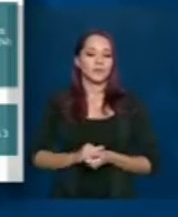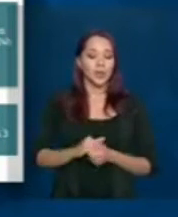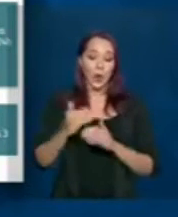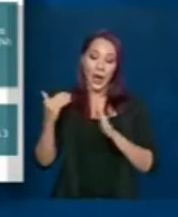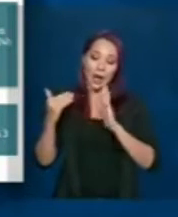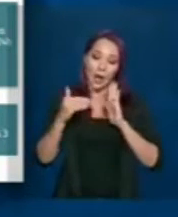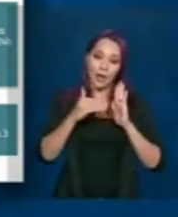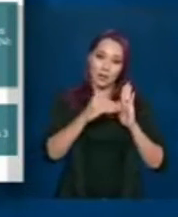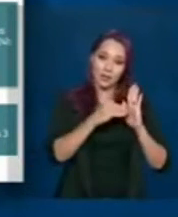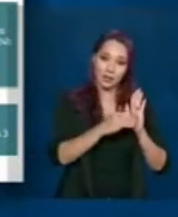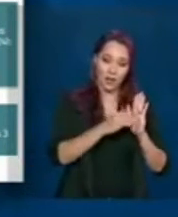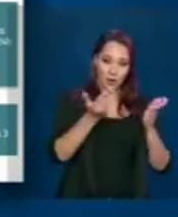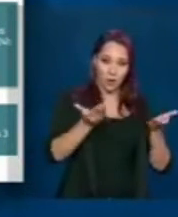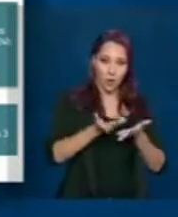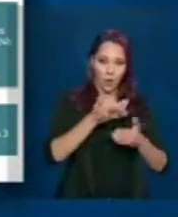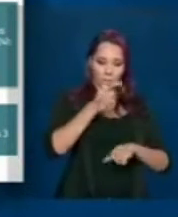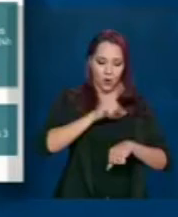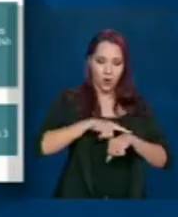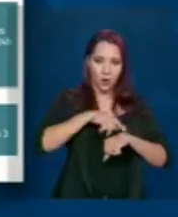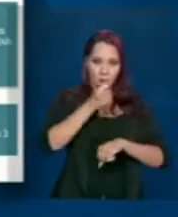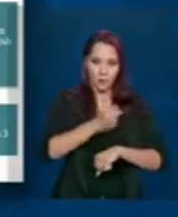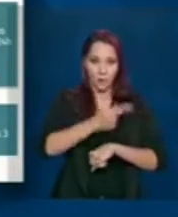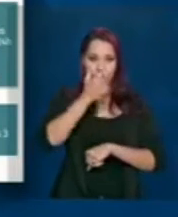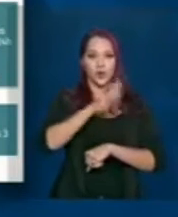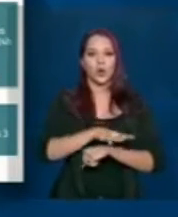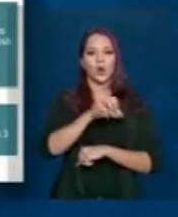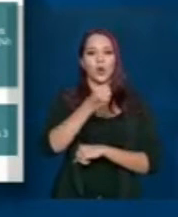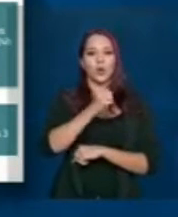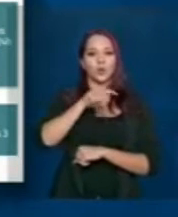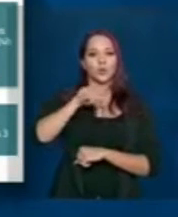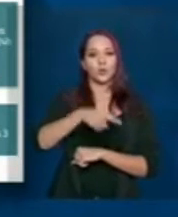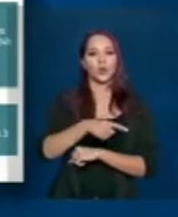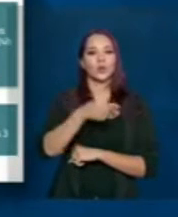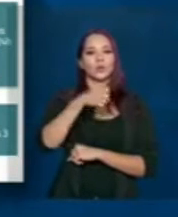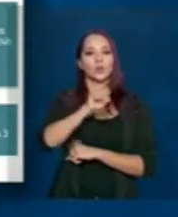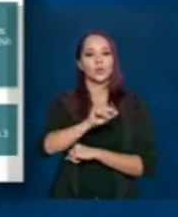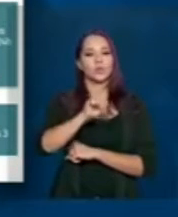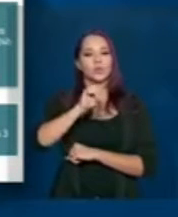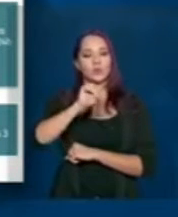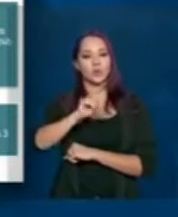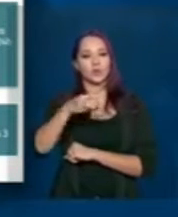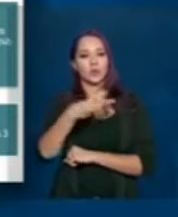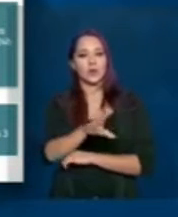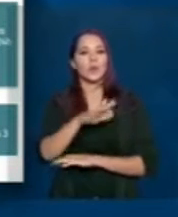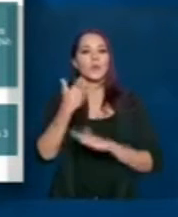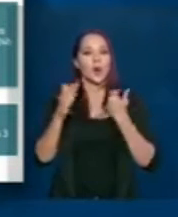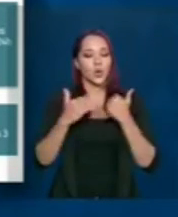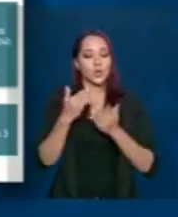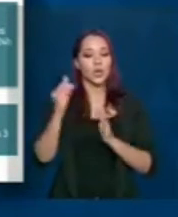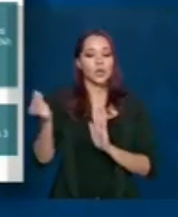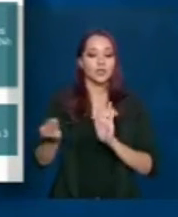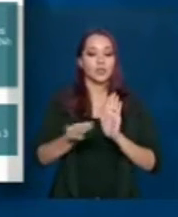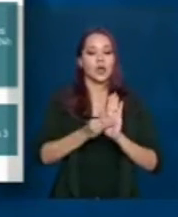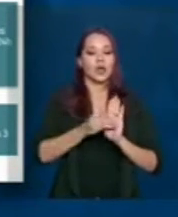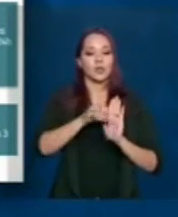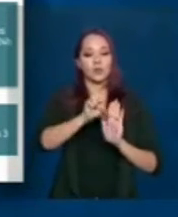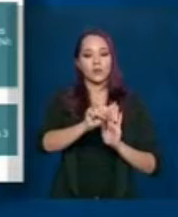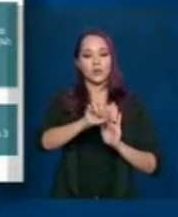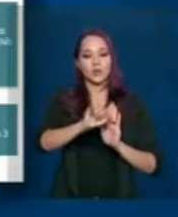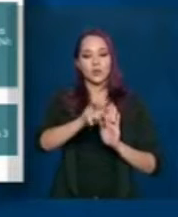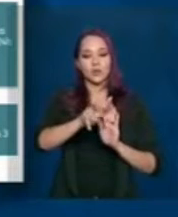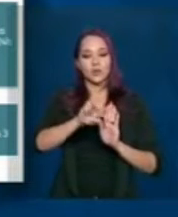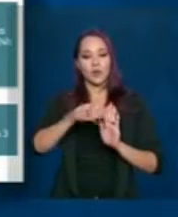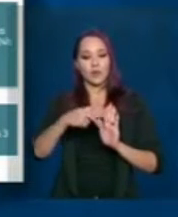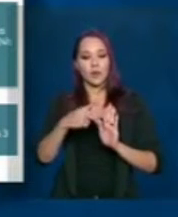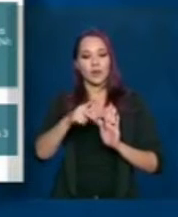até a data até hoje meio-dia foram 8.283 óbitos registrados no Civep Gripe. Esse número vai ser